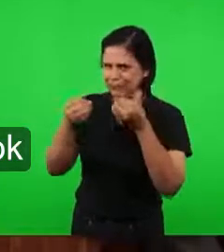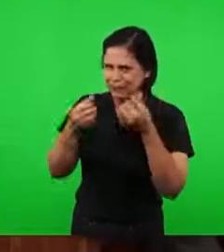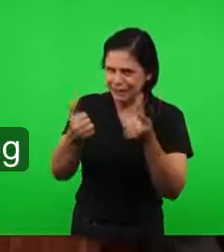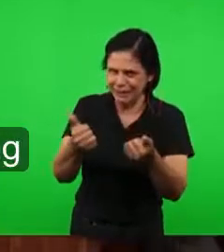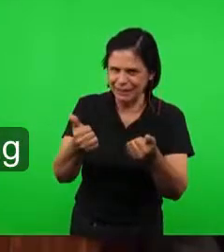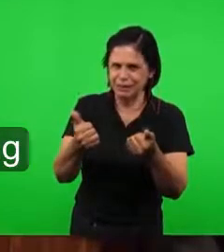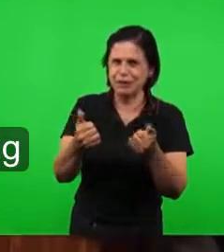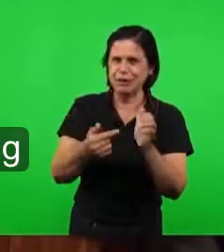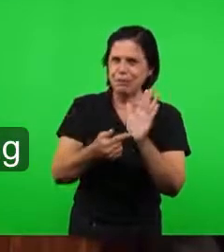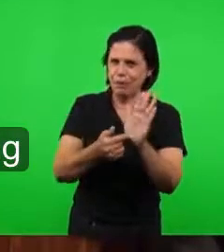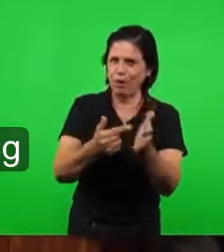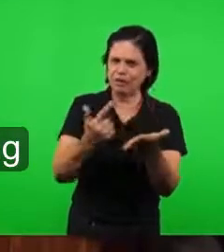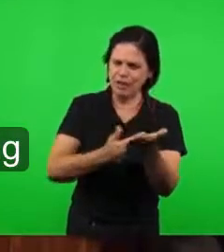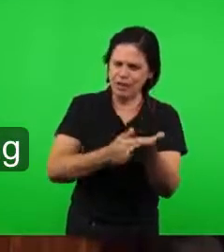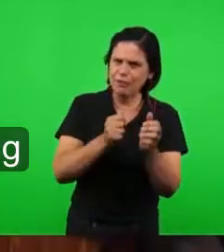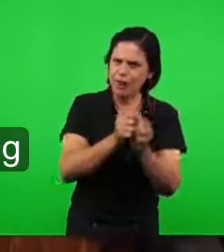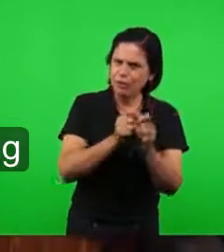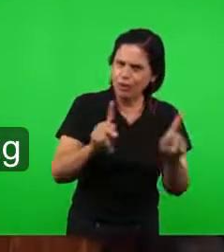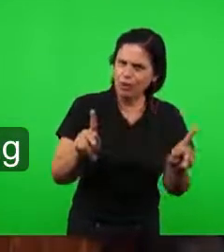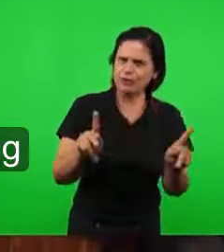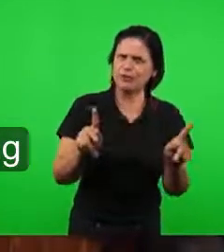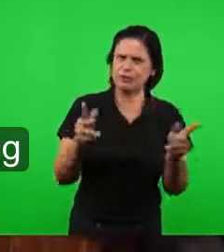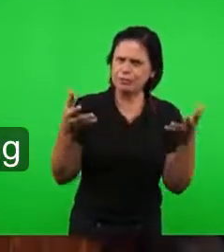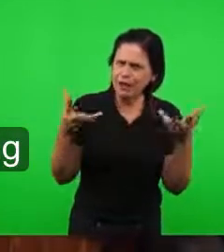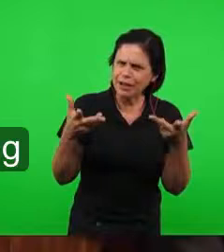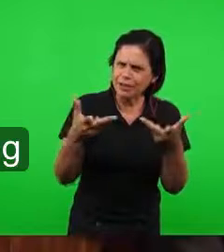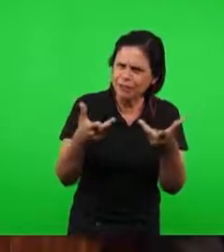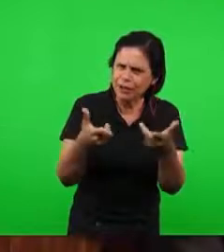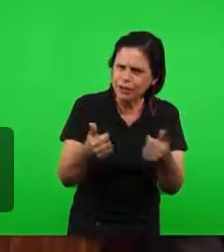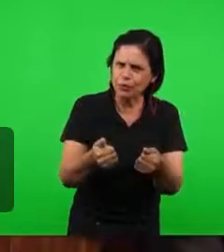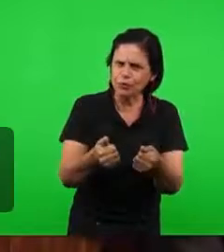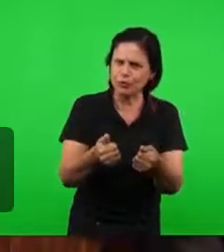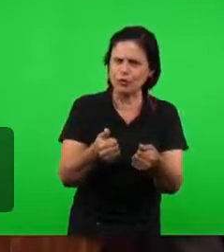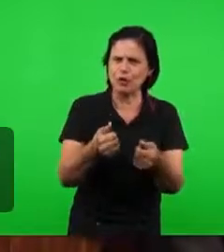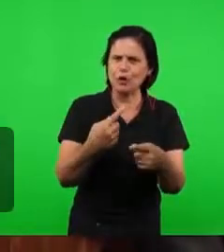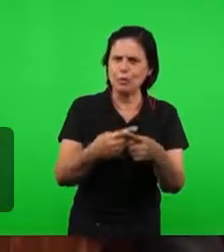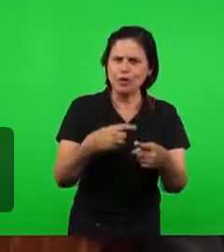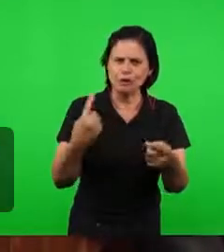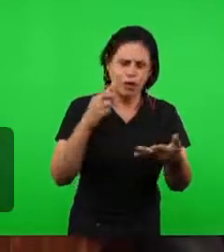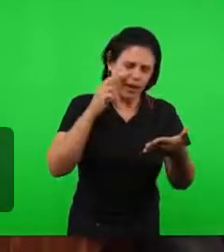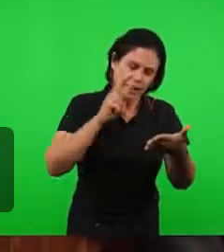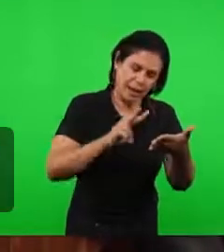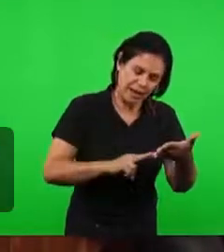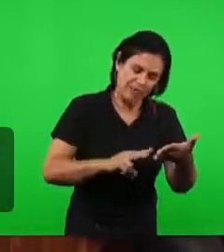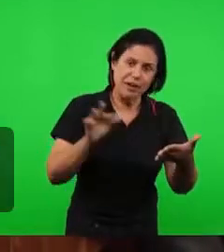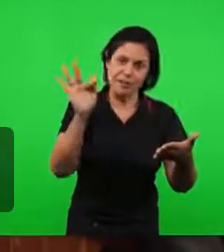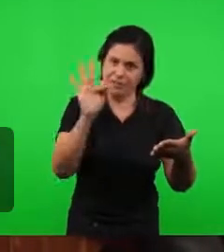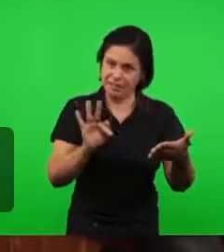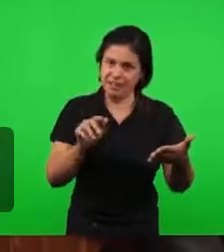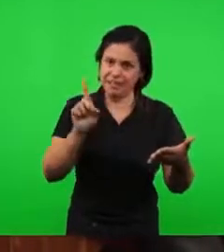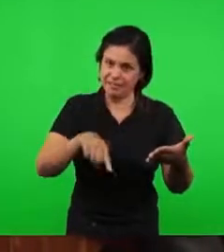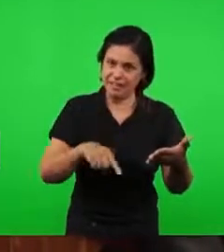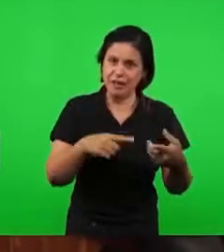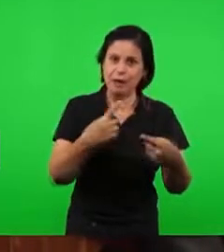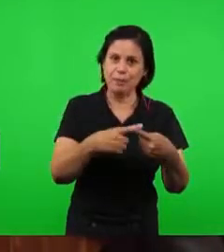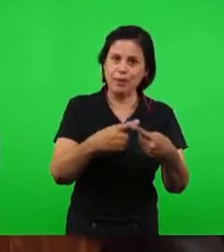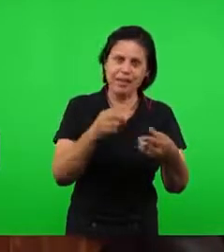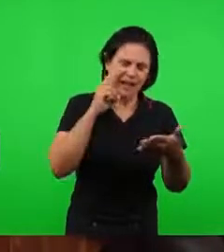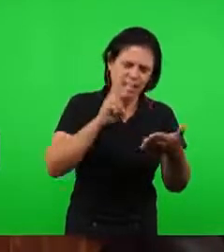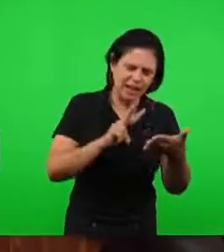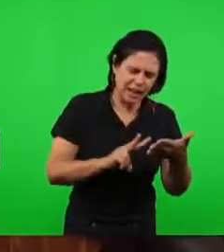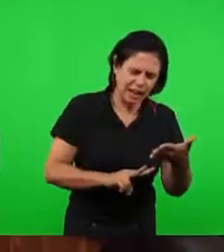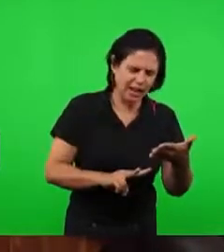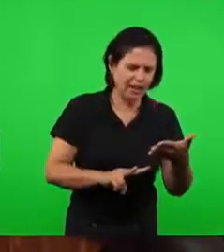glorioso que nós lemos e recebemos a bem-aventurança da leitura, da guarda, da profecia deste livro e